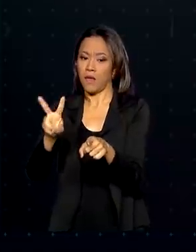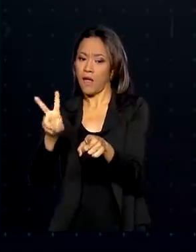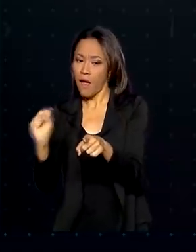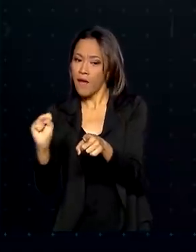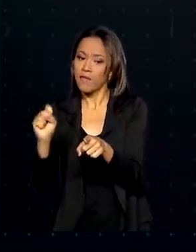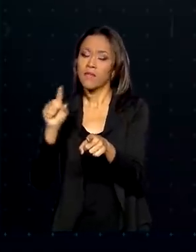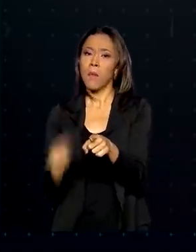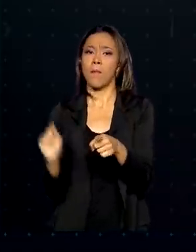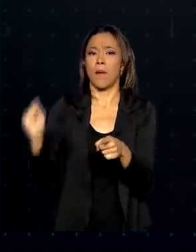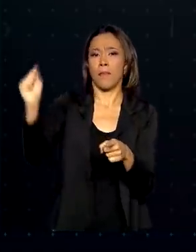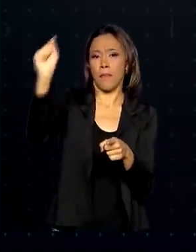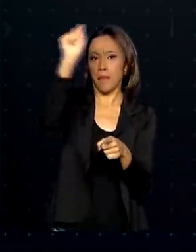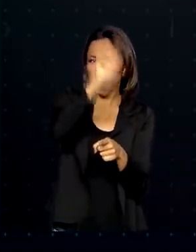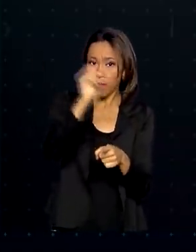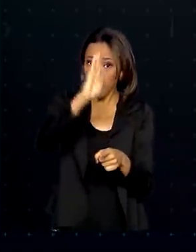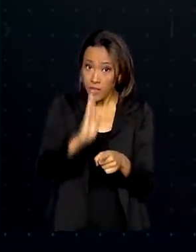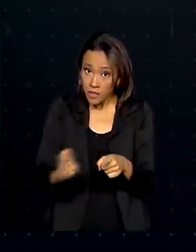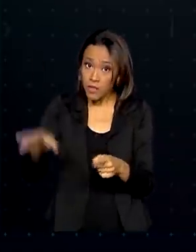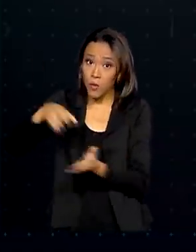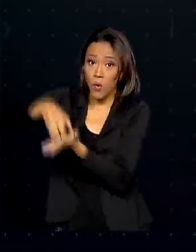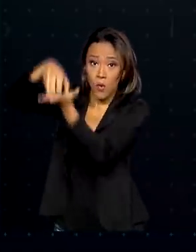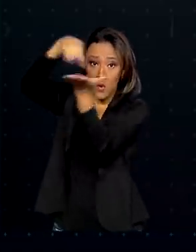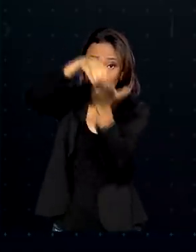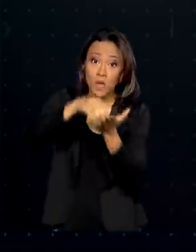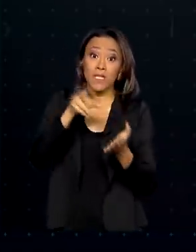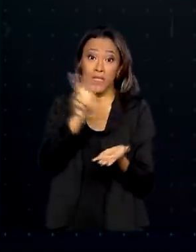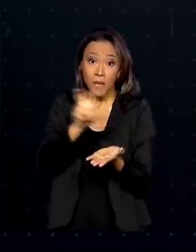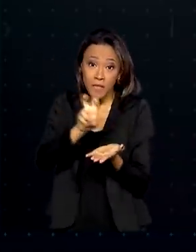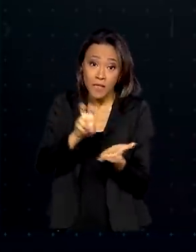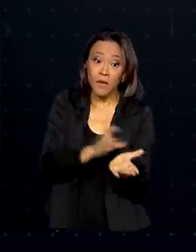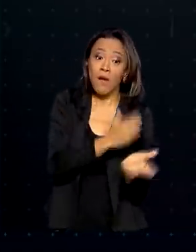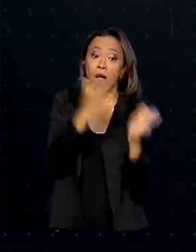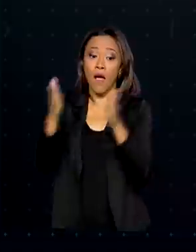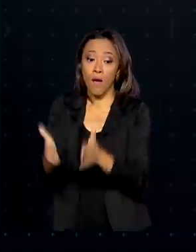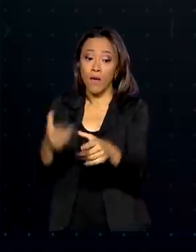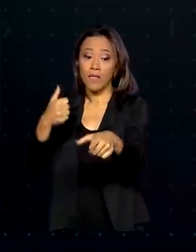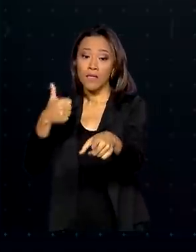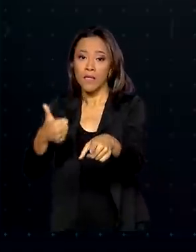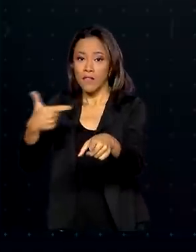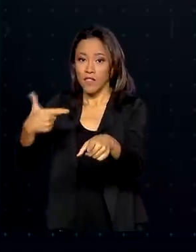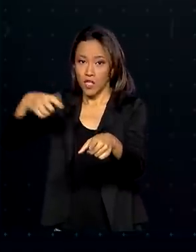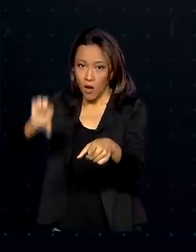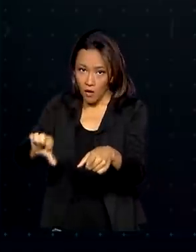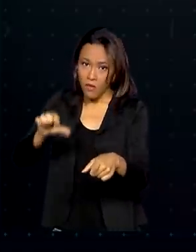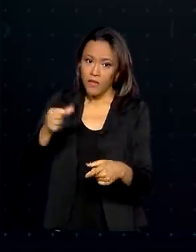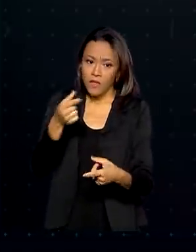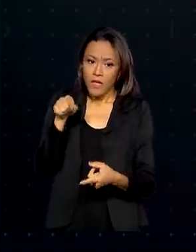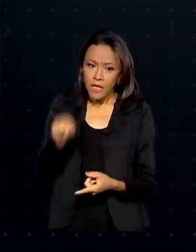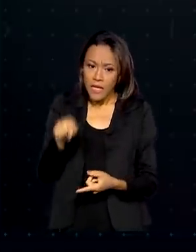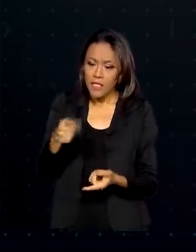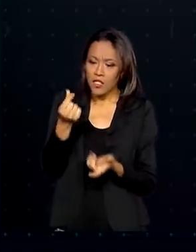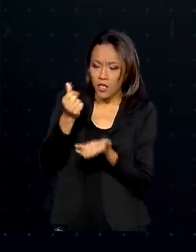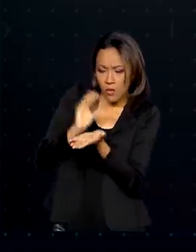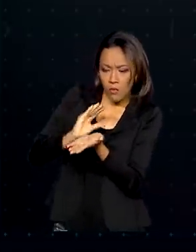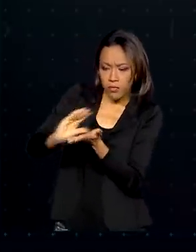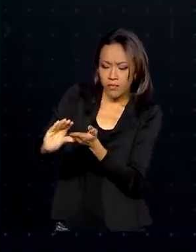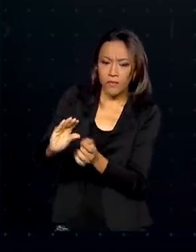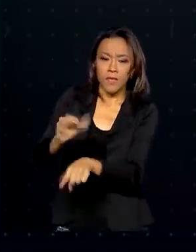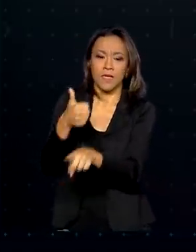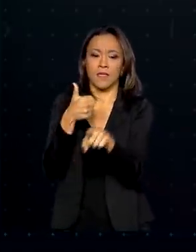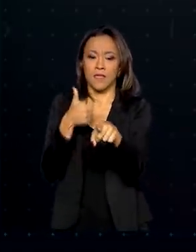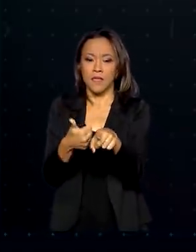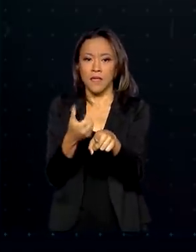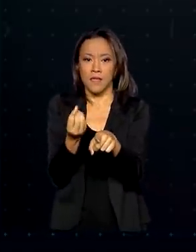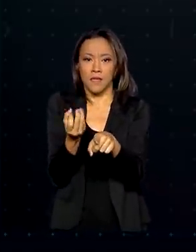unidades em todo o país vai passar de 55 para 129. O investimento nesta ação será de 160